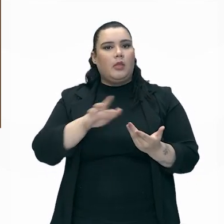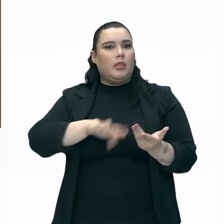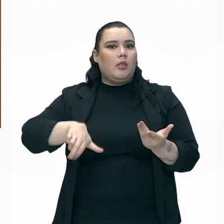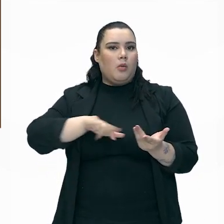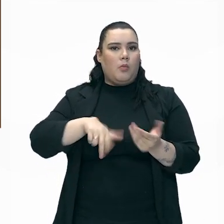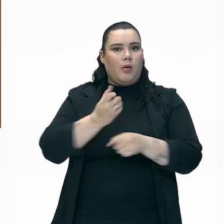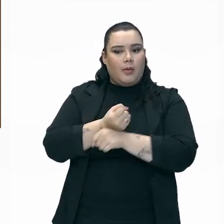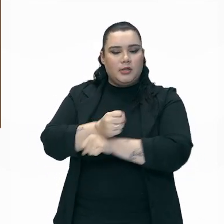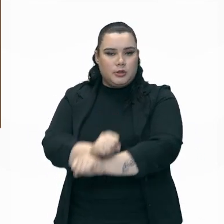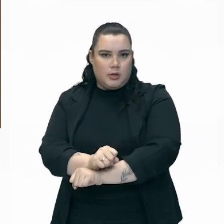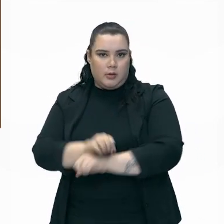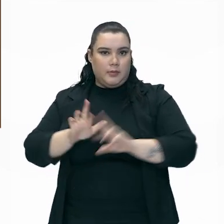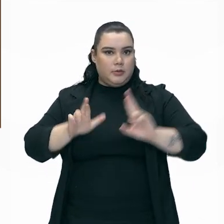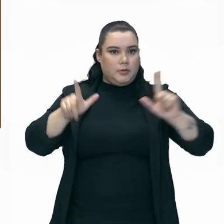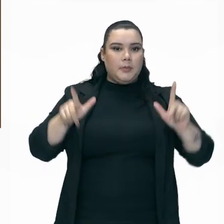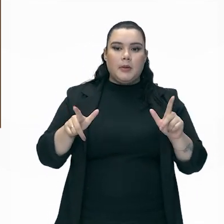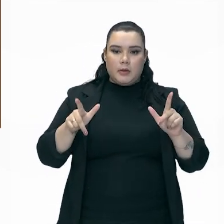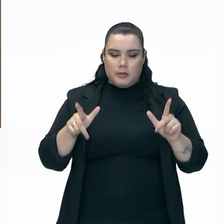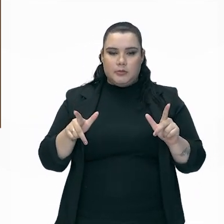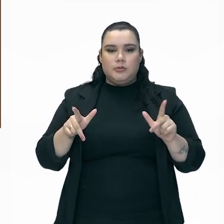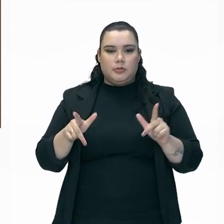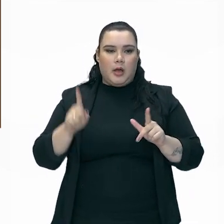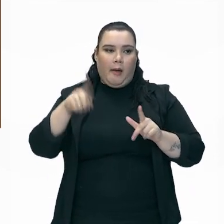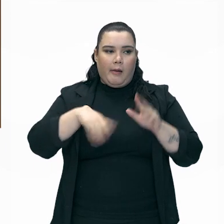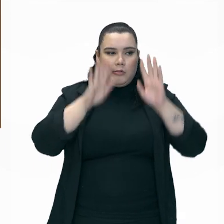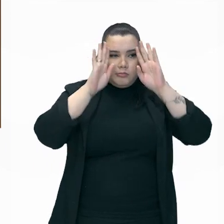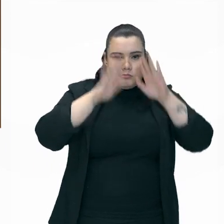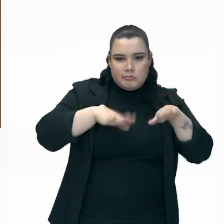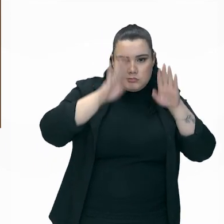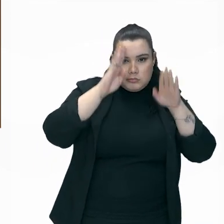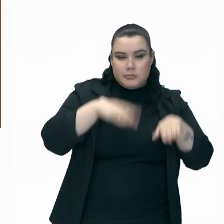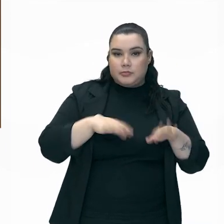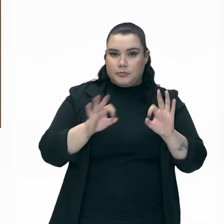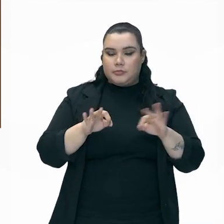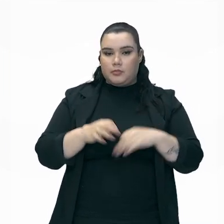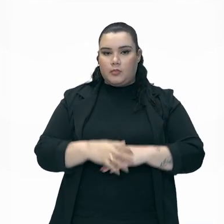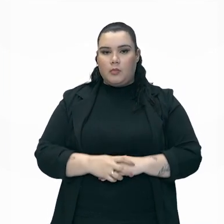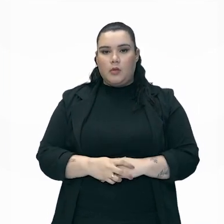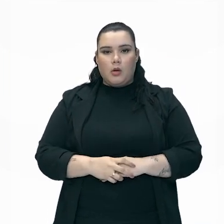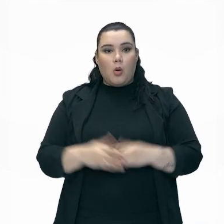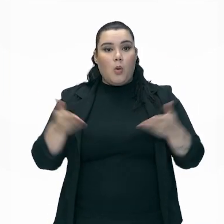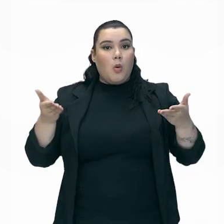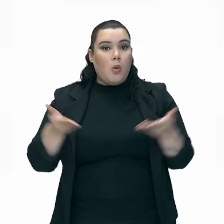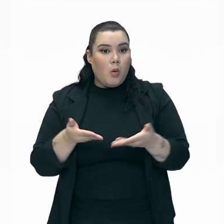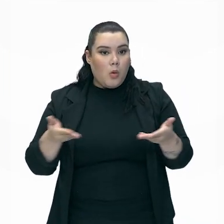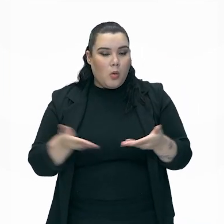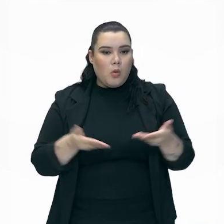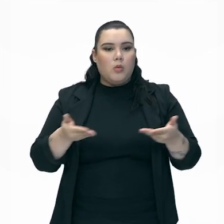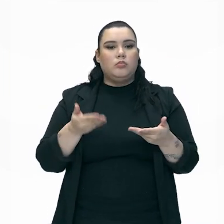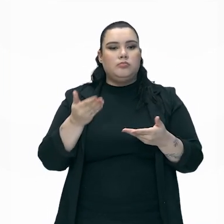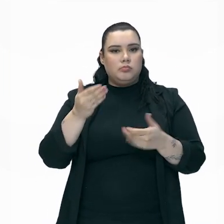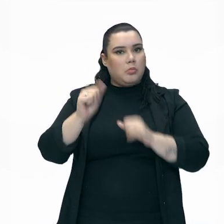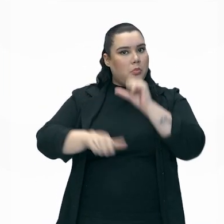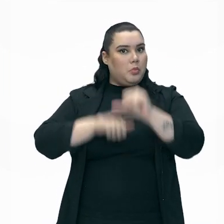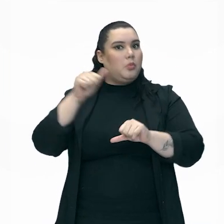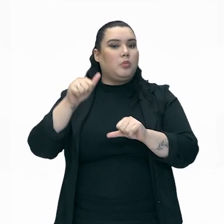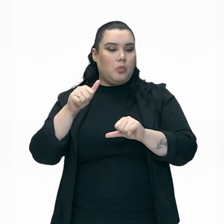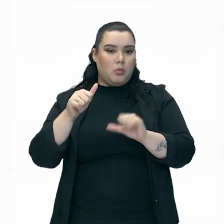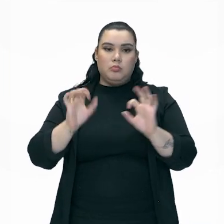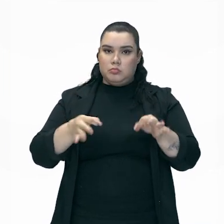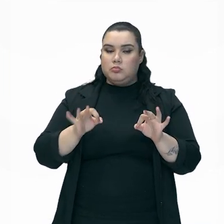de escravidão, mas sim de servidão. E hoje em dia, como a gente vai ver na próxima tela, pessoal, isso tudo evoluiu bastante